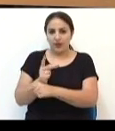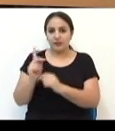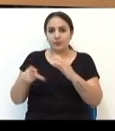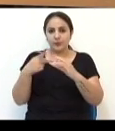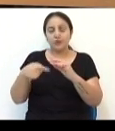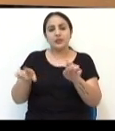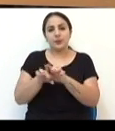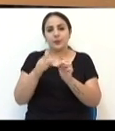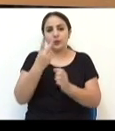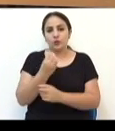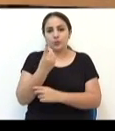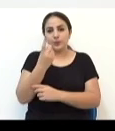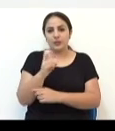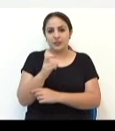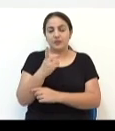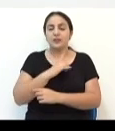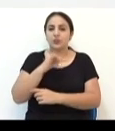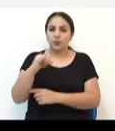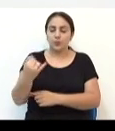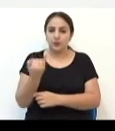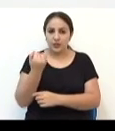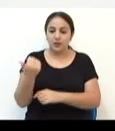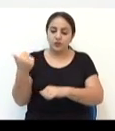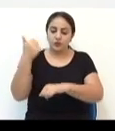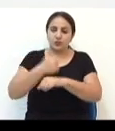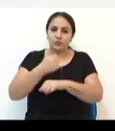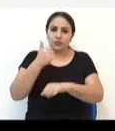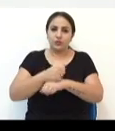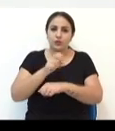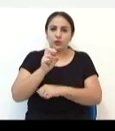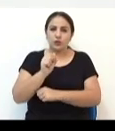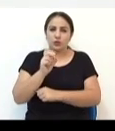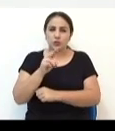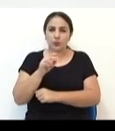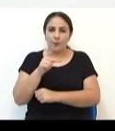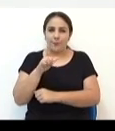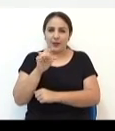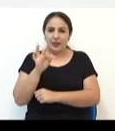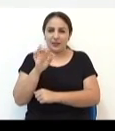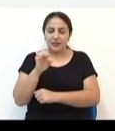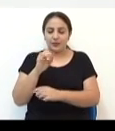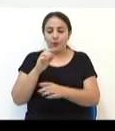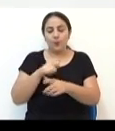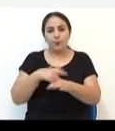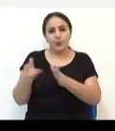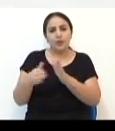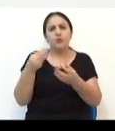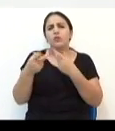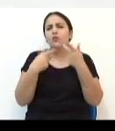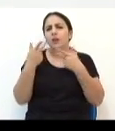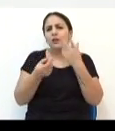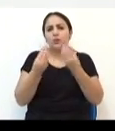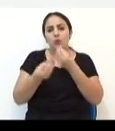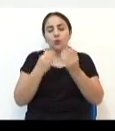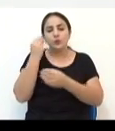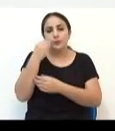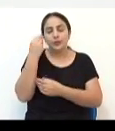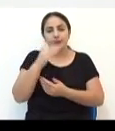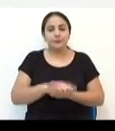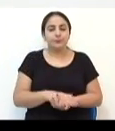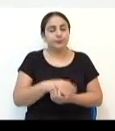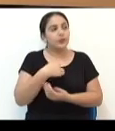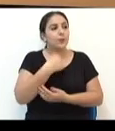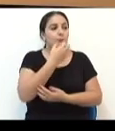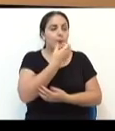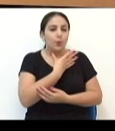Inclusive, em 2015, teve a oportunidade de assumir como suplente por um período. Eu queria que o senhor comentasse como foi aquela experiência.